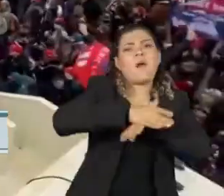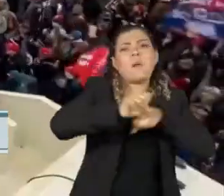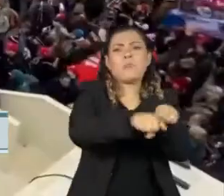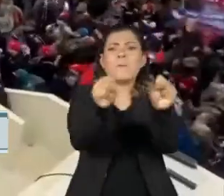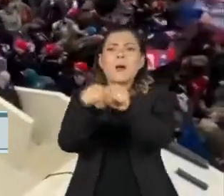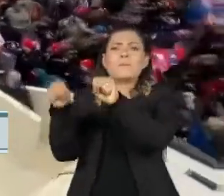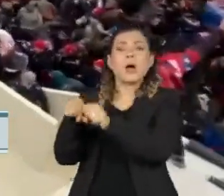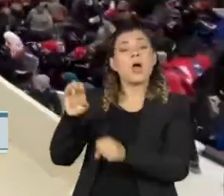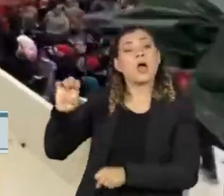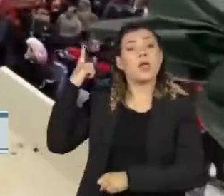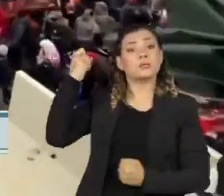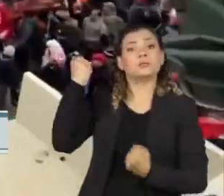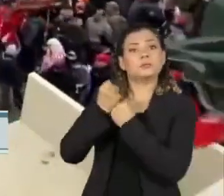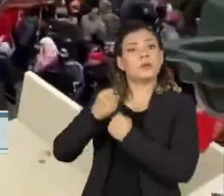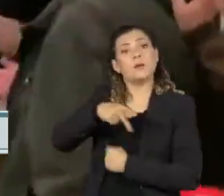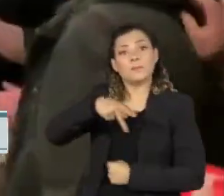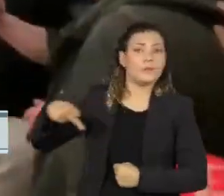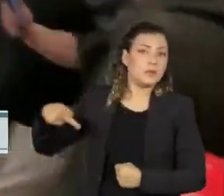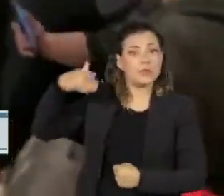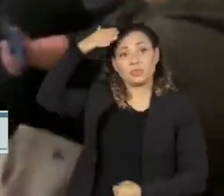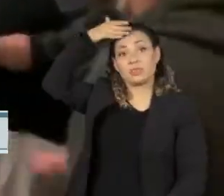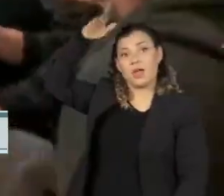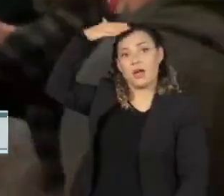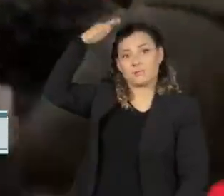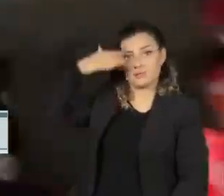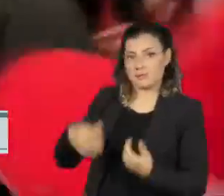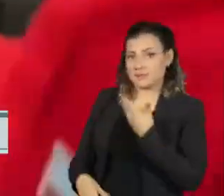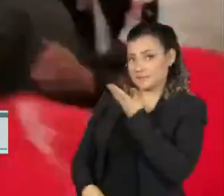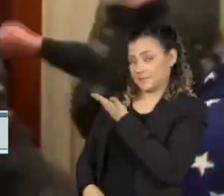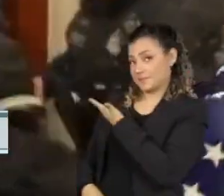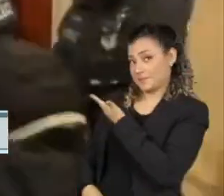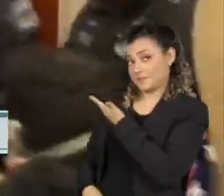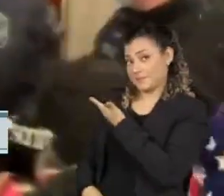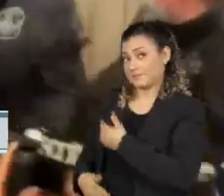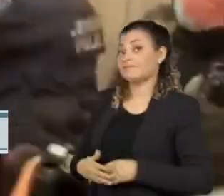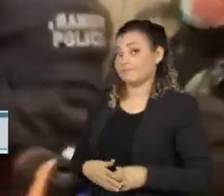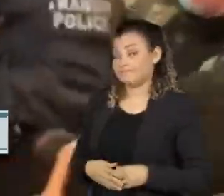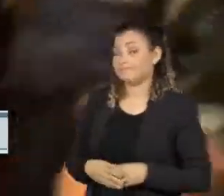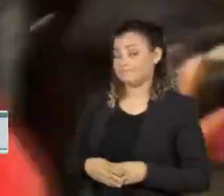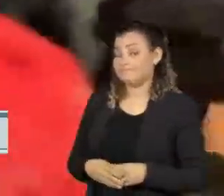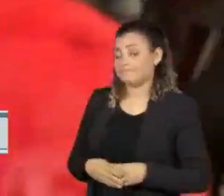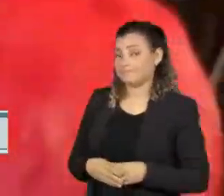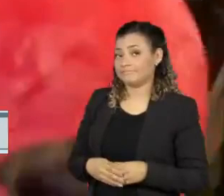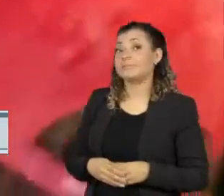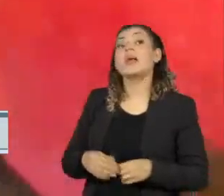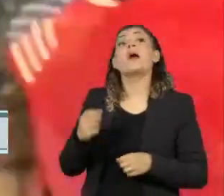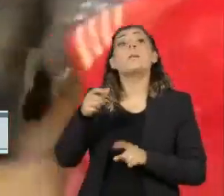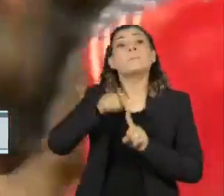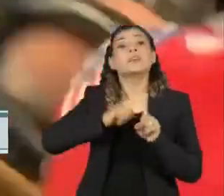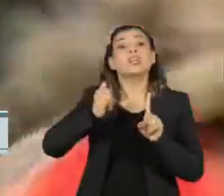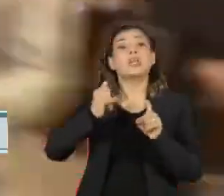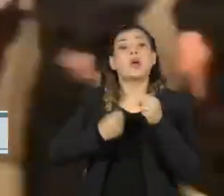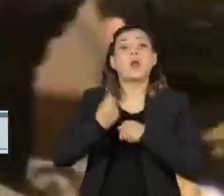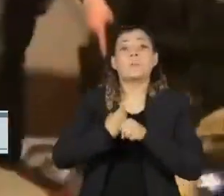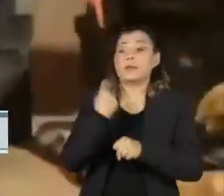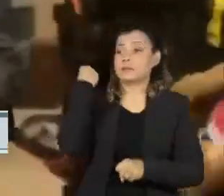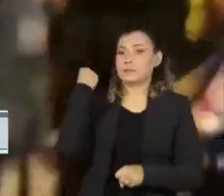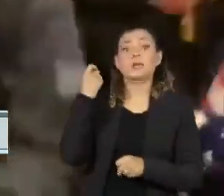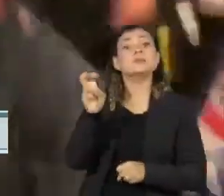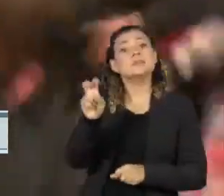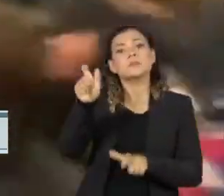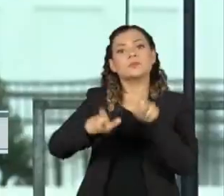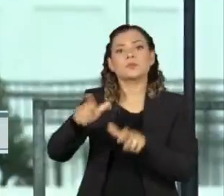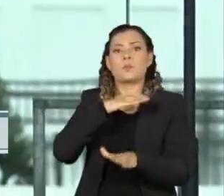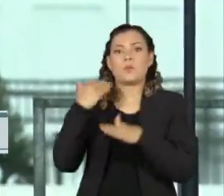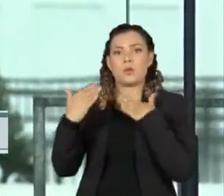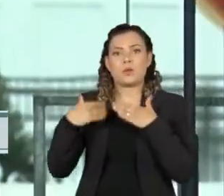do ex-presidente norte-americano Donald Trump ao prédio do Congresso americano em janeiro do ano passado, onde cinco pessoas